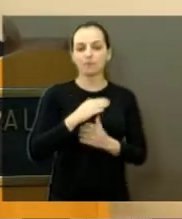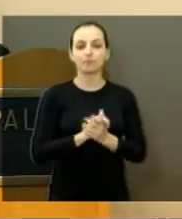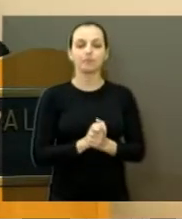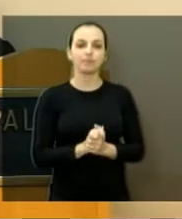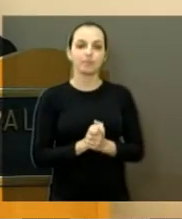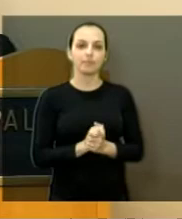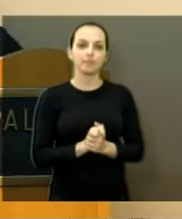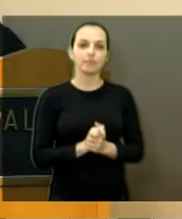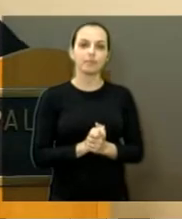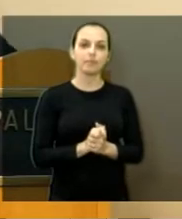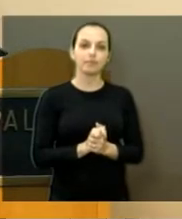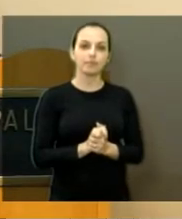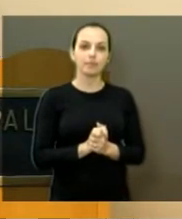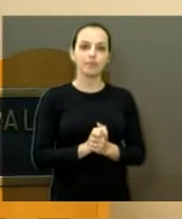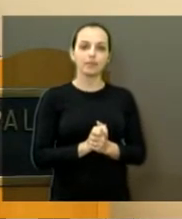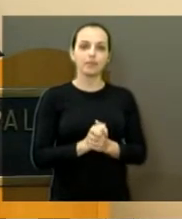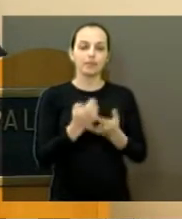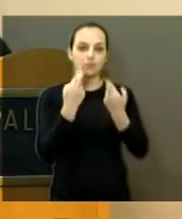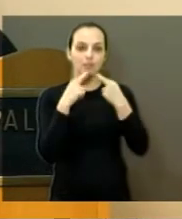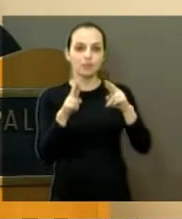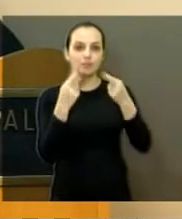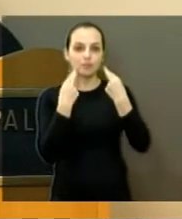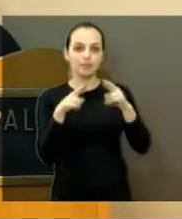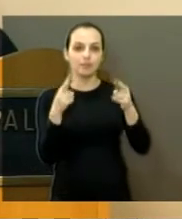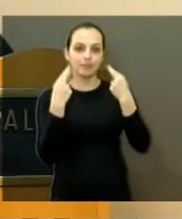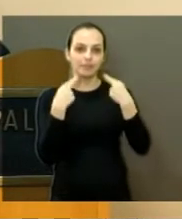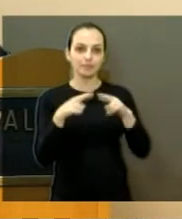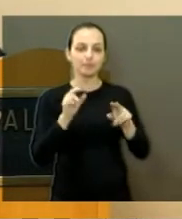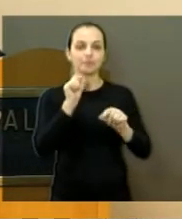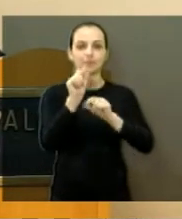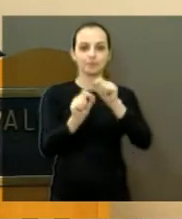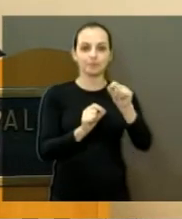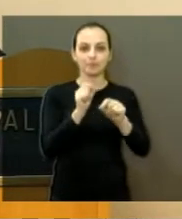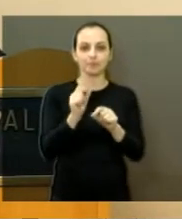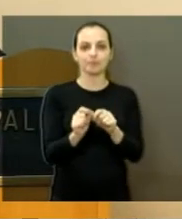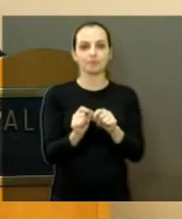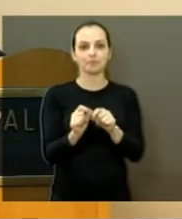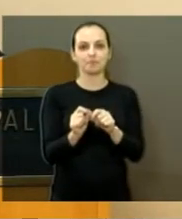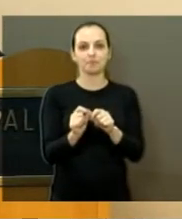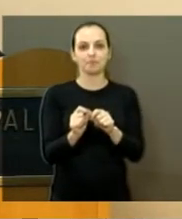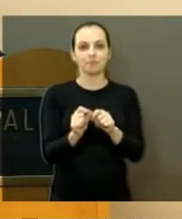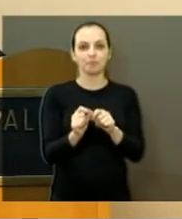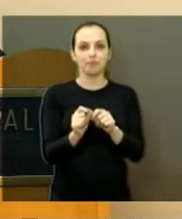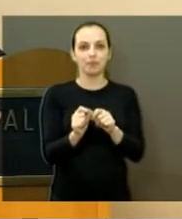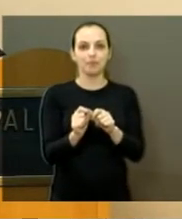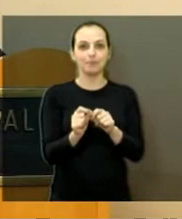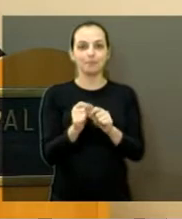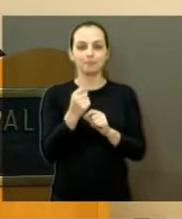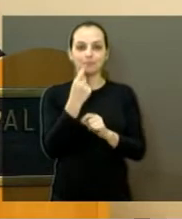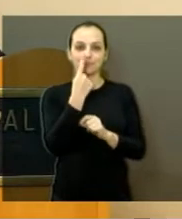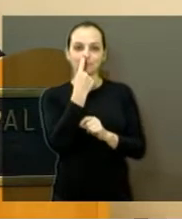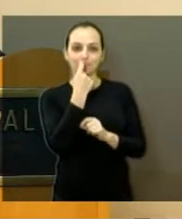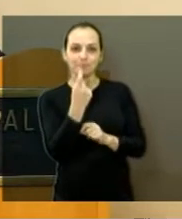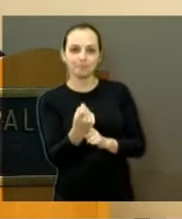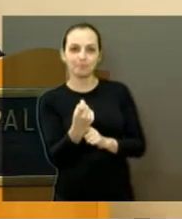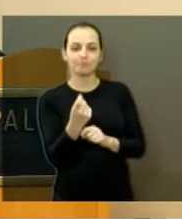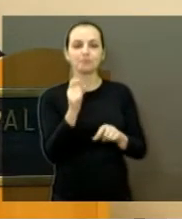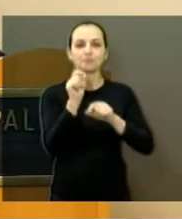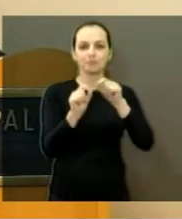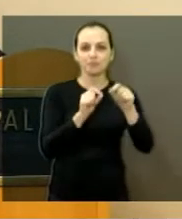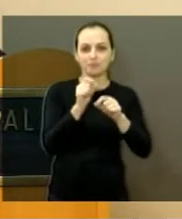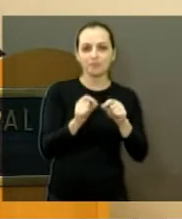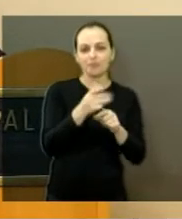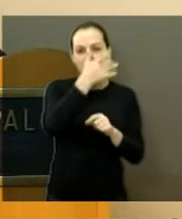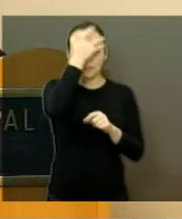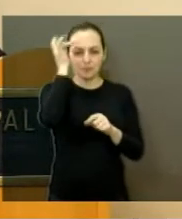falando sério, não é? Muita reclamação, não é? Ser o mau hálito, muitas crianças passando ali, muita gente ali